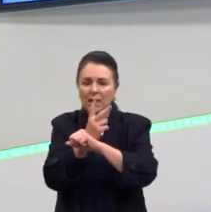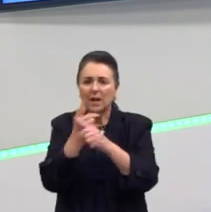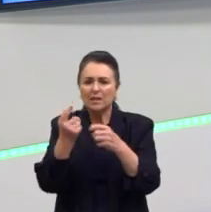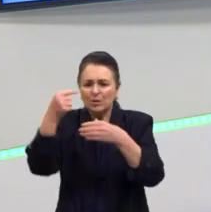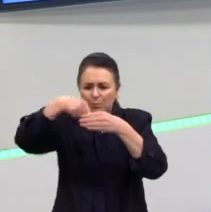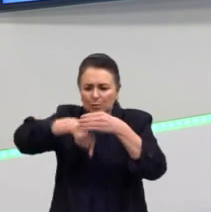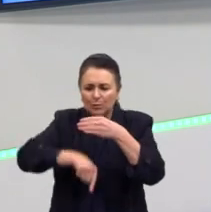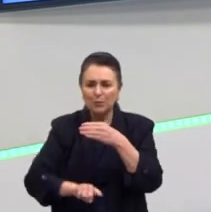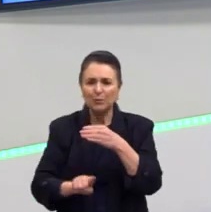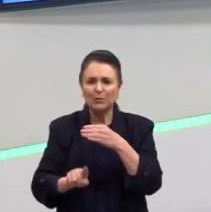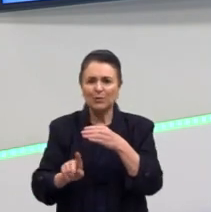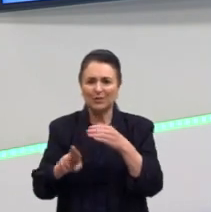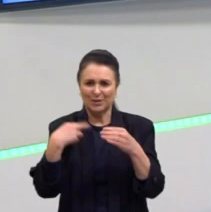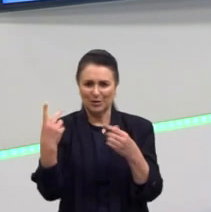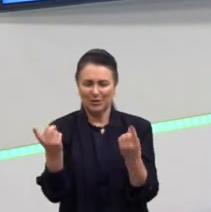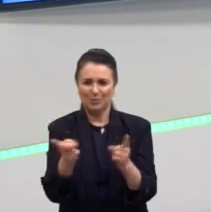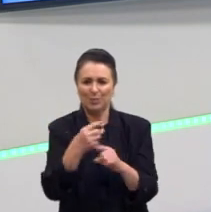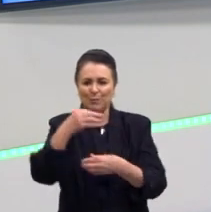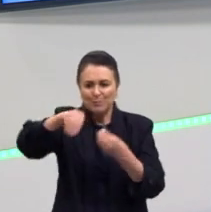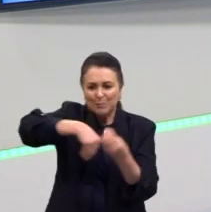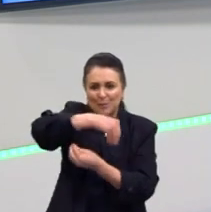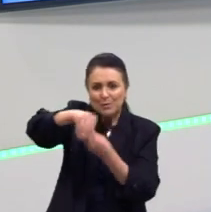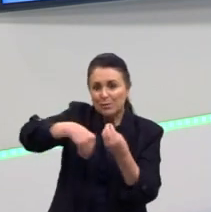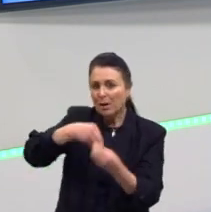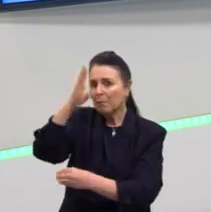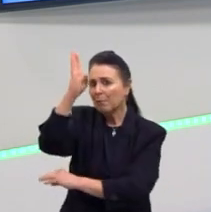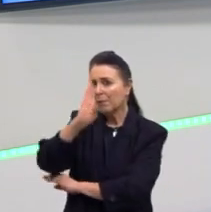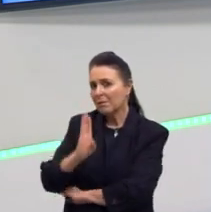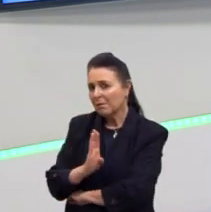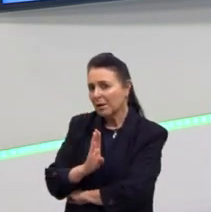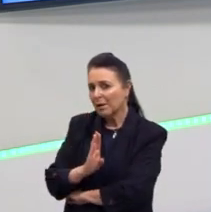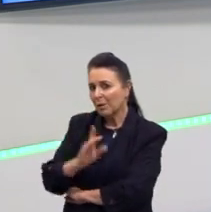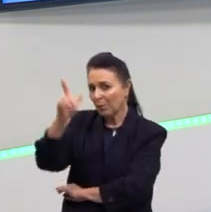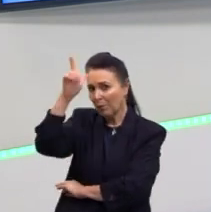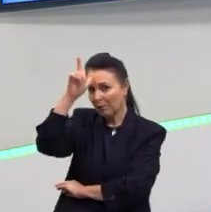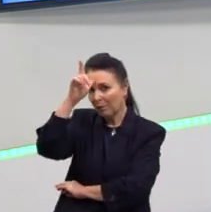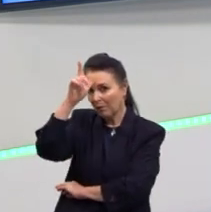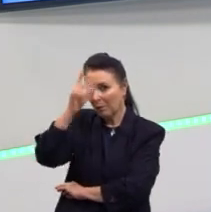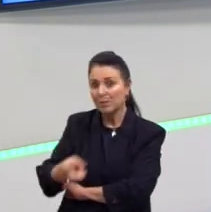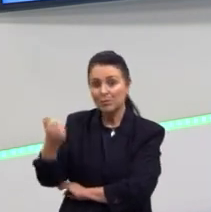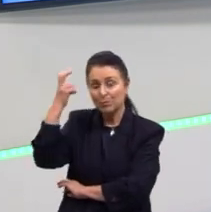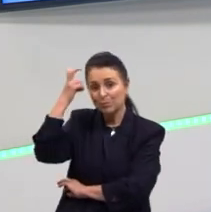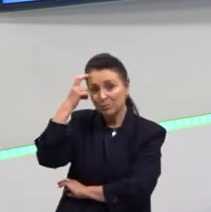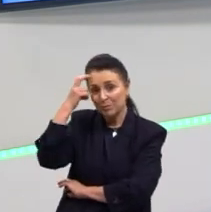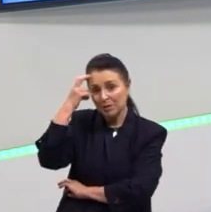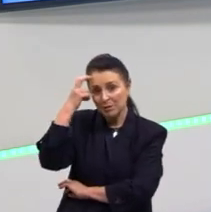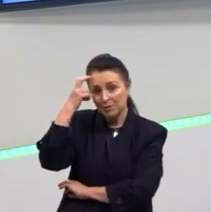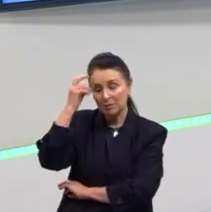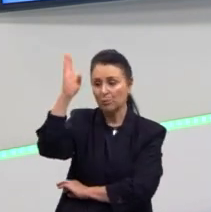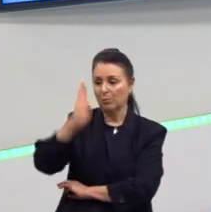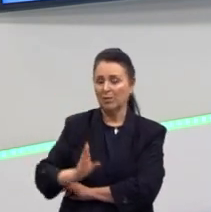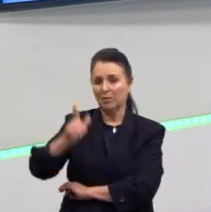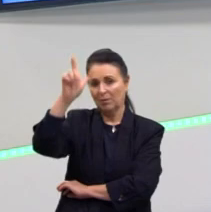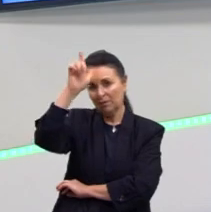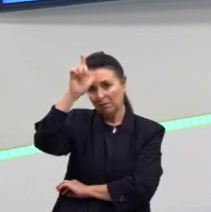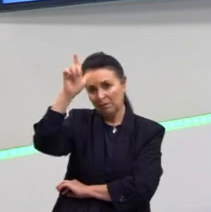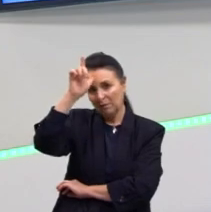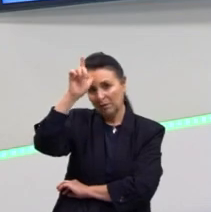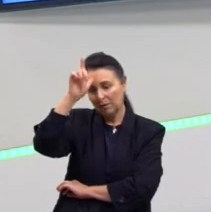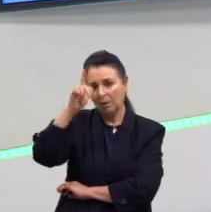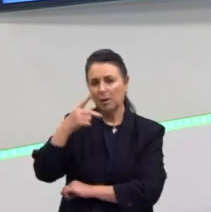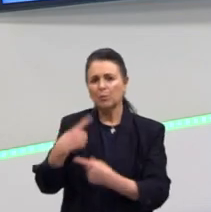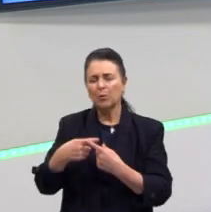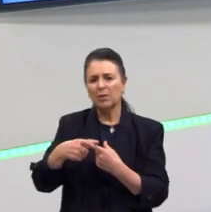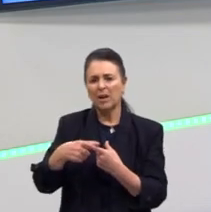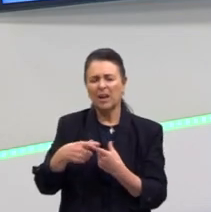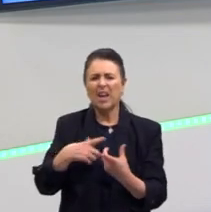das nossas buscas, misturar o brasileiro com o alemão, as culturas, para que essa cultura, uma cultura